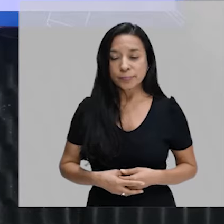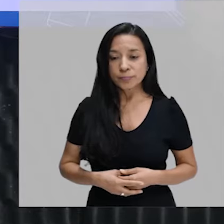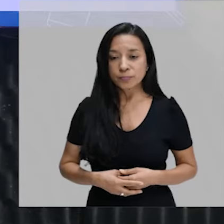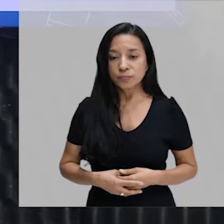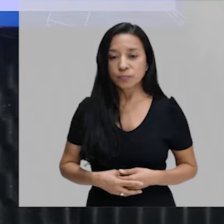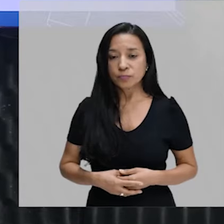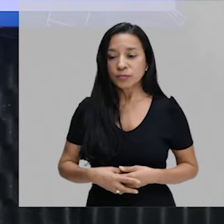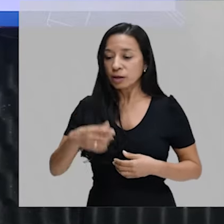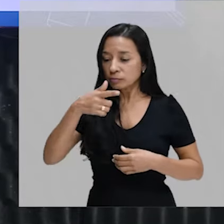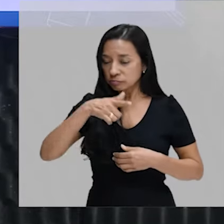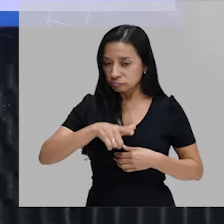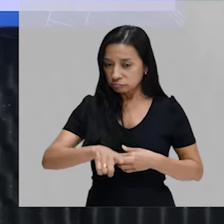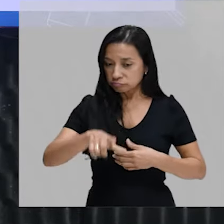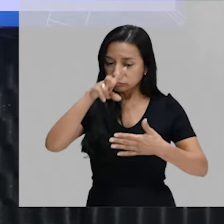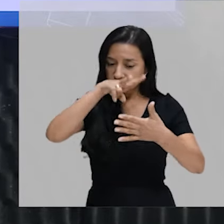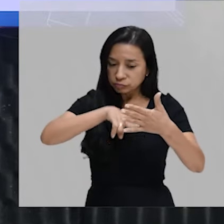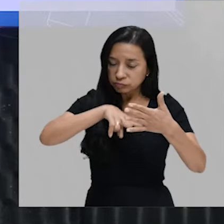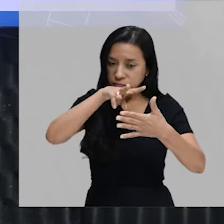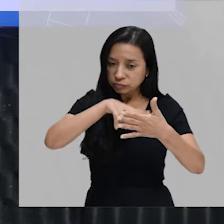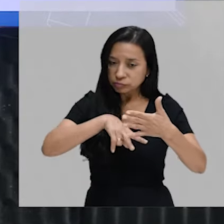Aliás, vou ler novamente, pessoal.